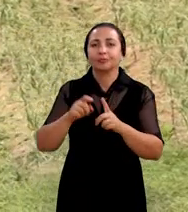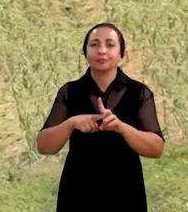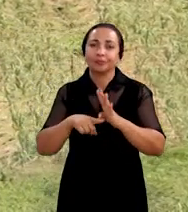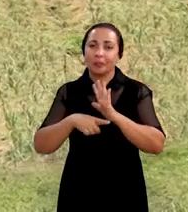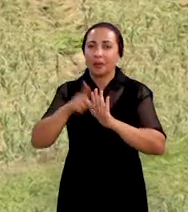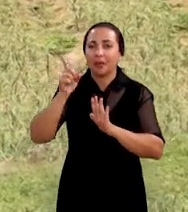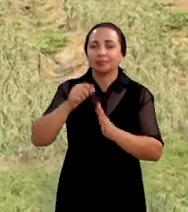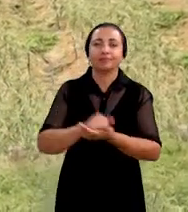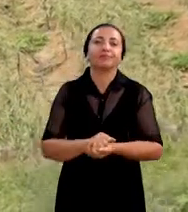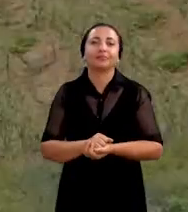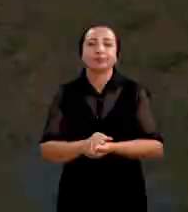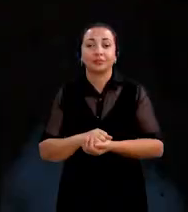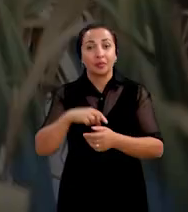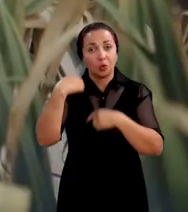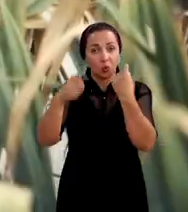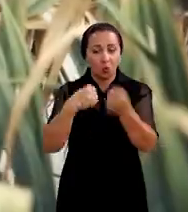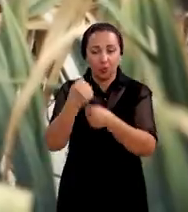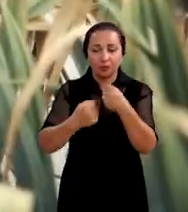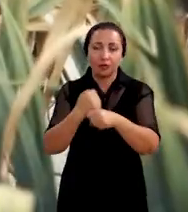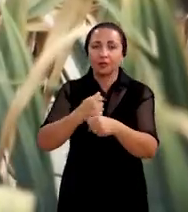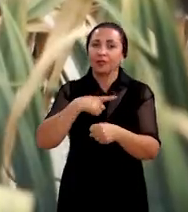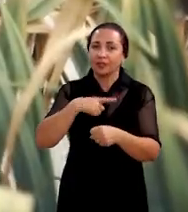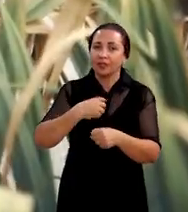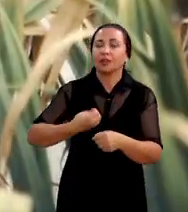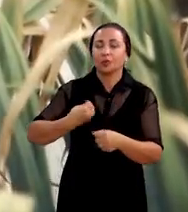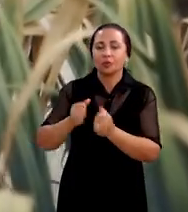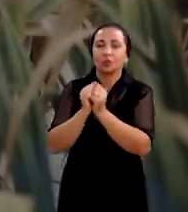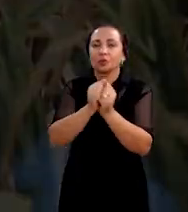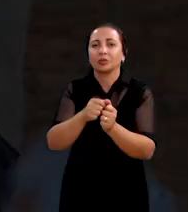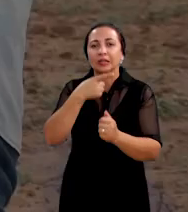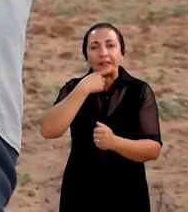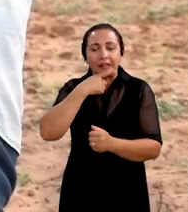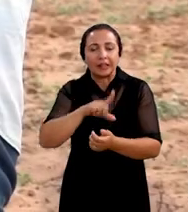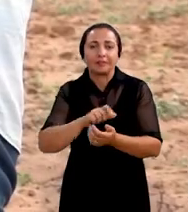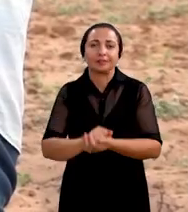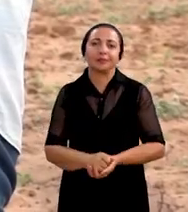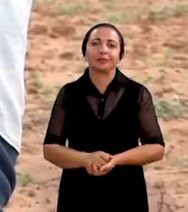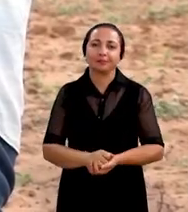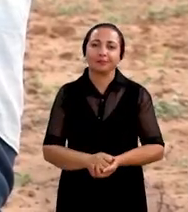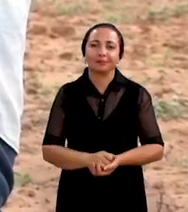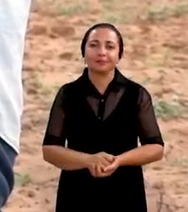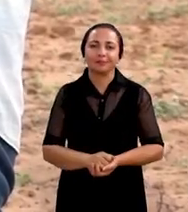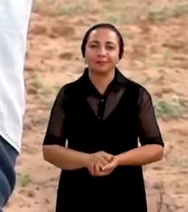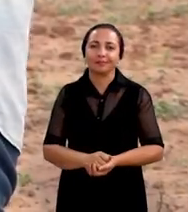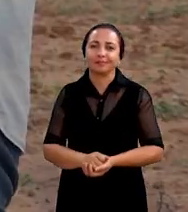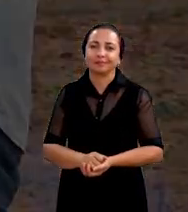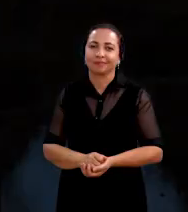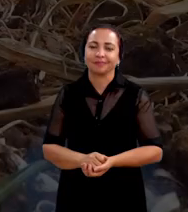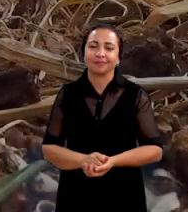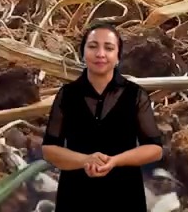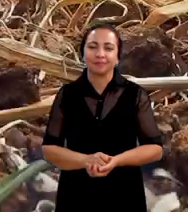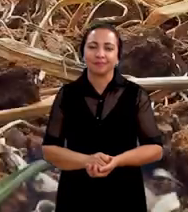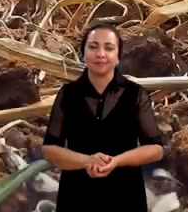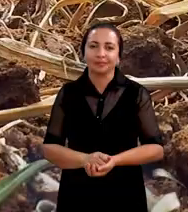anos vão também estar com a gente no alho vernalizado em temperatura negativa a